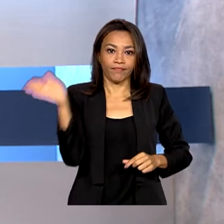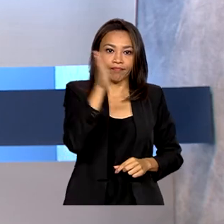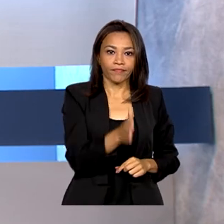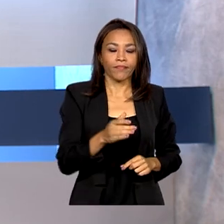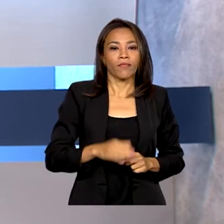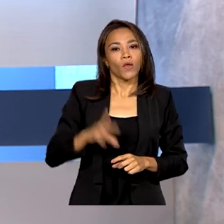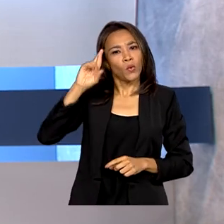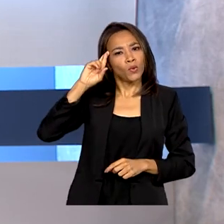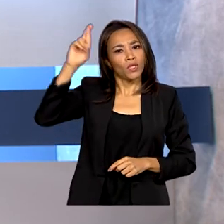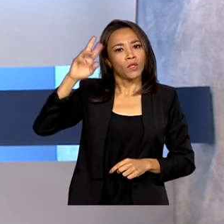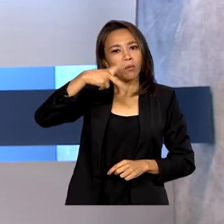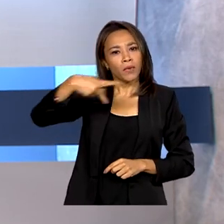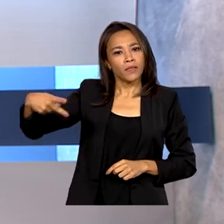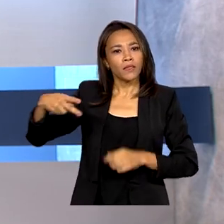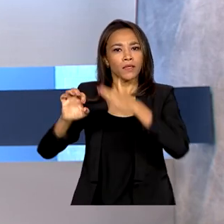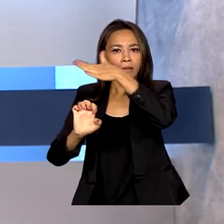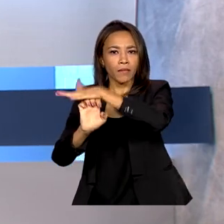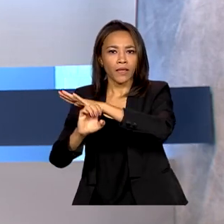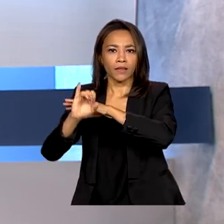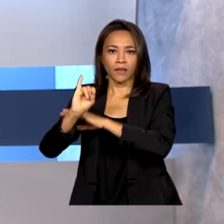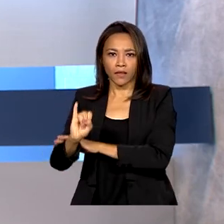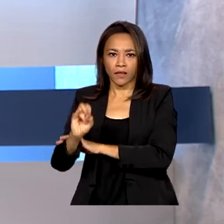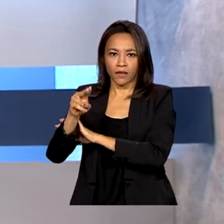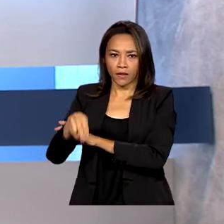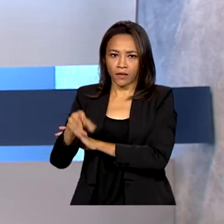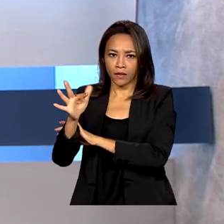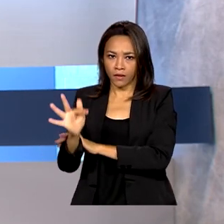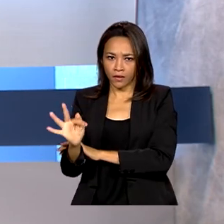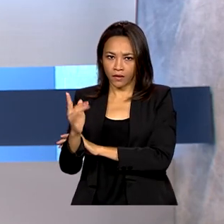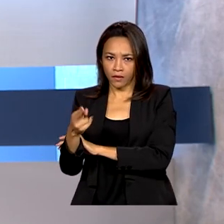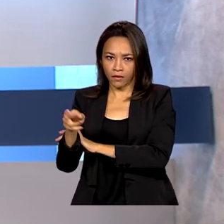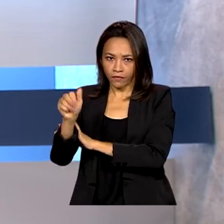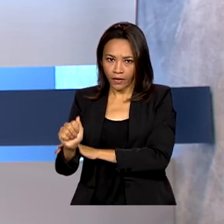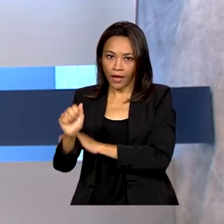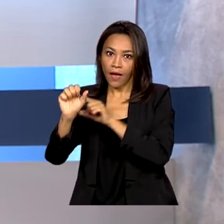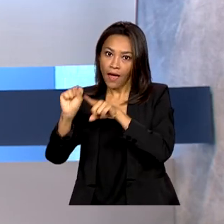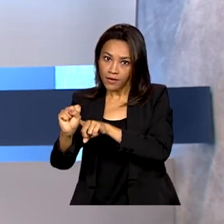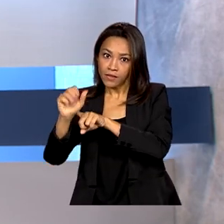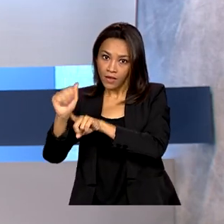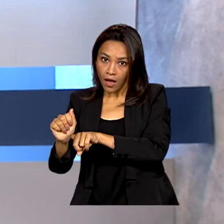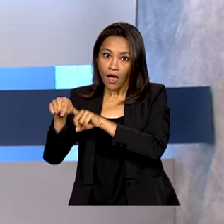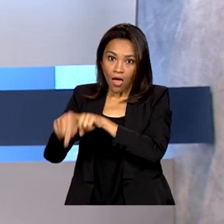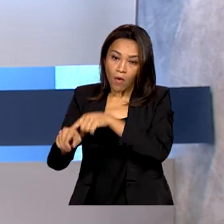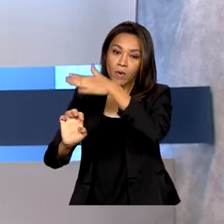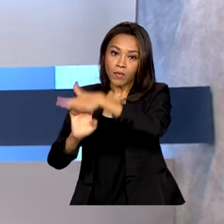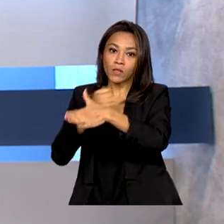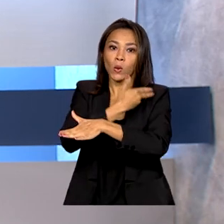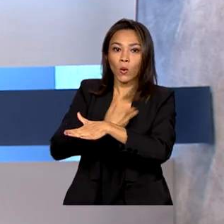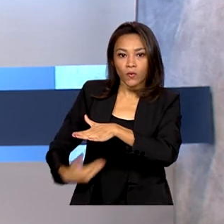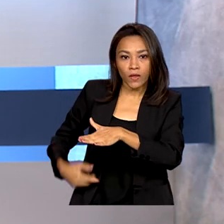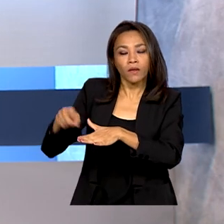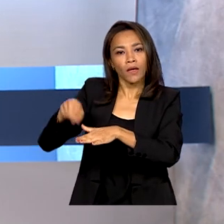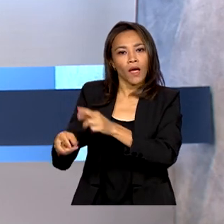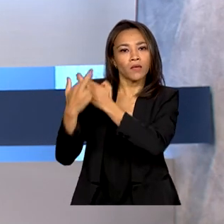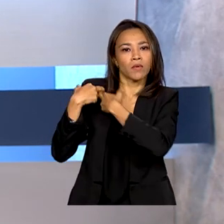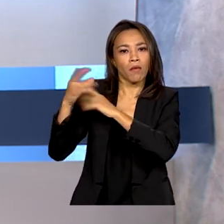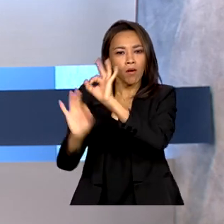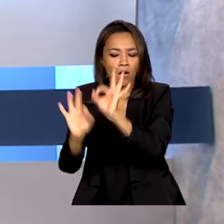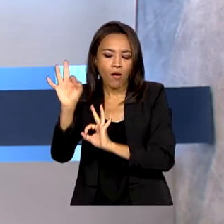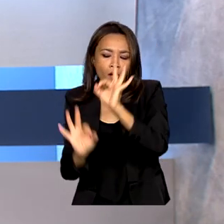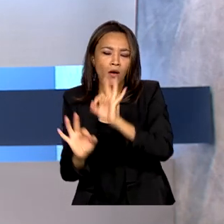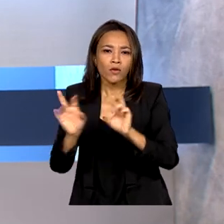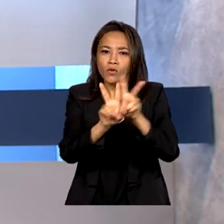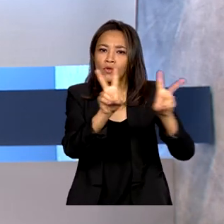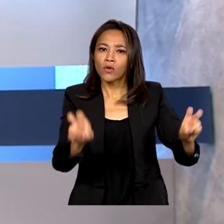-presidente da Infra-SA tomou posse nesta quarta-feira. A empresa pública é responsável pelo planejamento e execução de